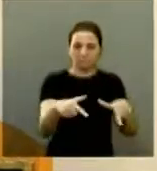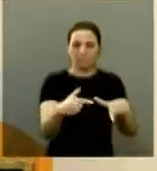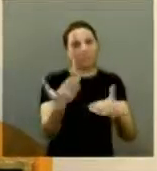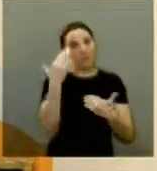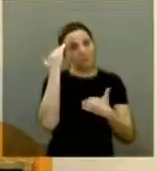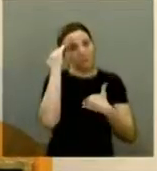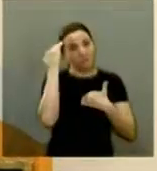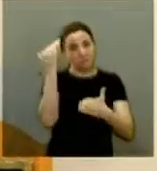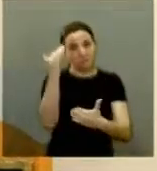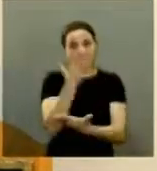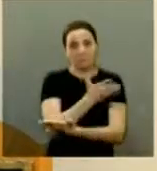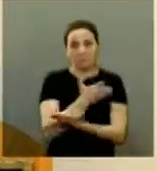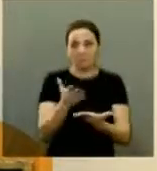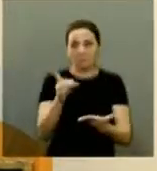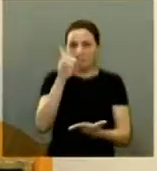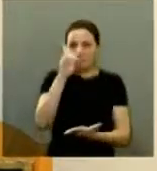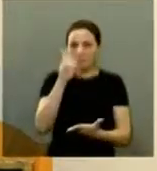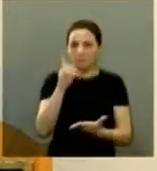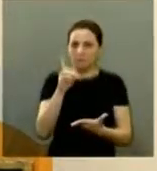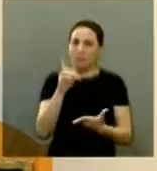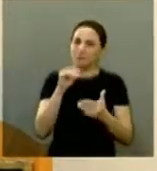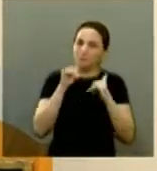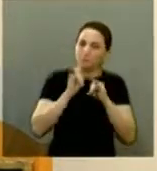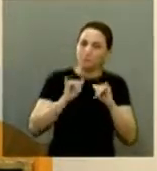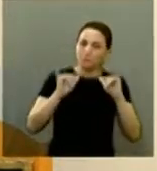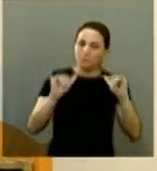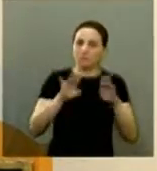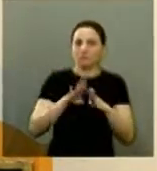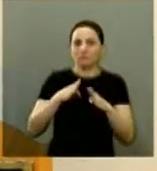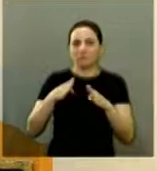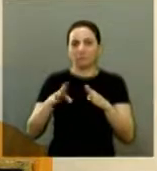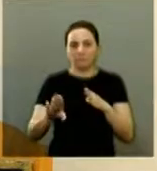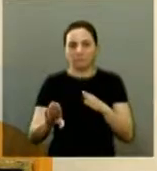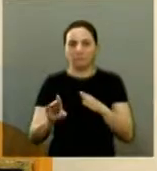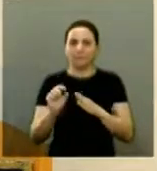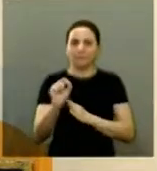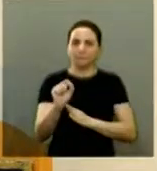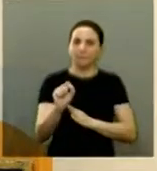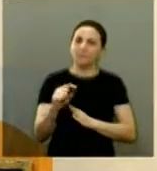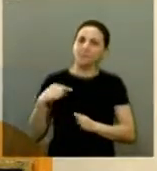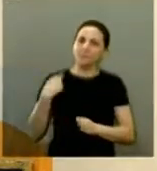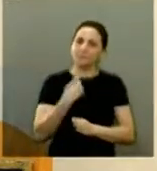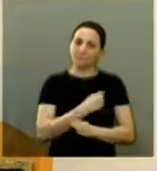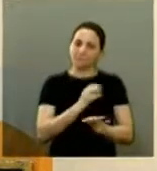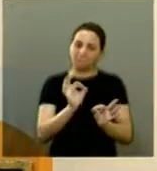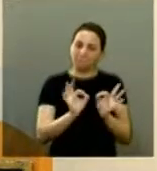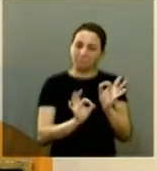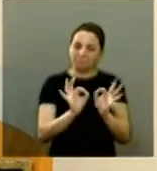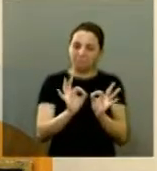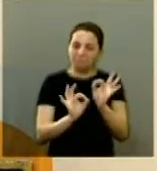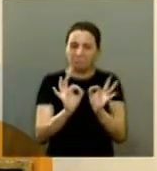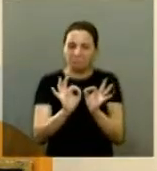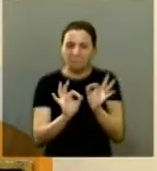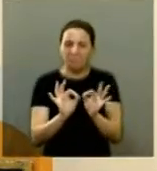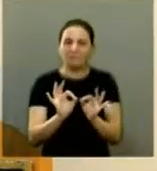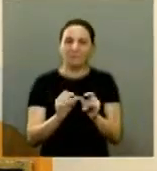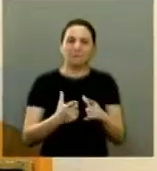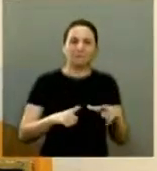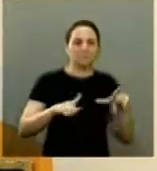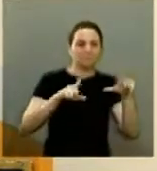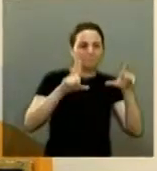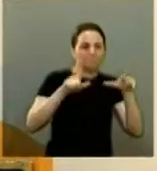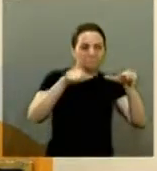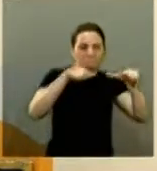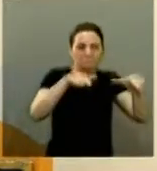agradecer aí ao departamento de divulgação da câmara a gente montar um negócio desse fazer placa